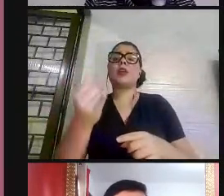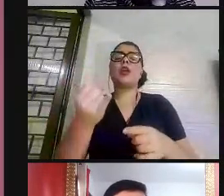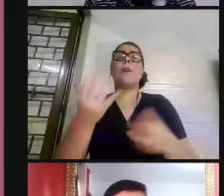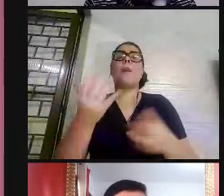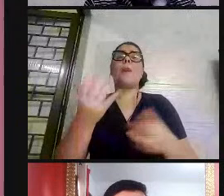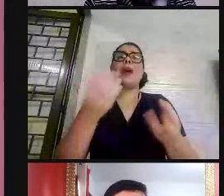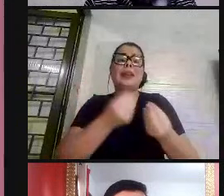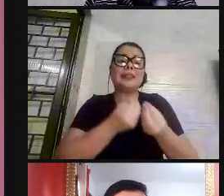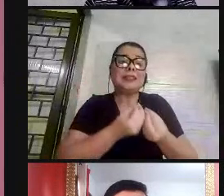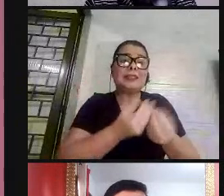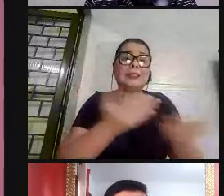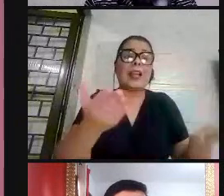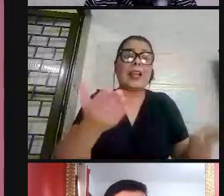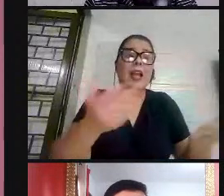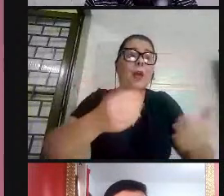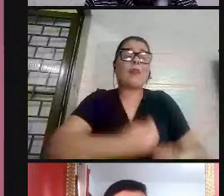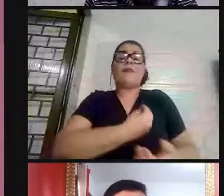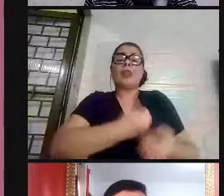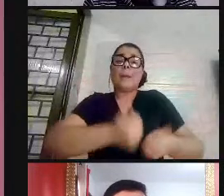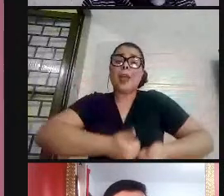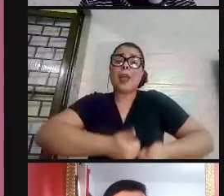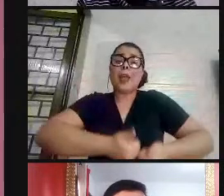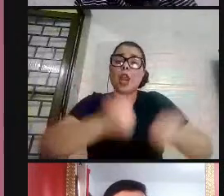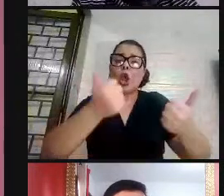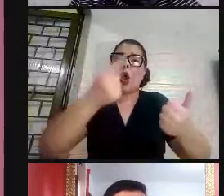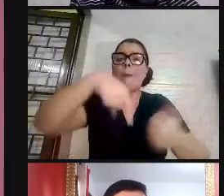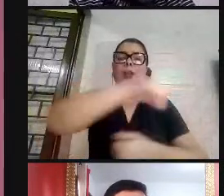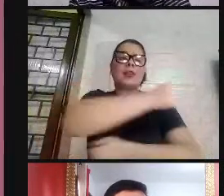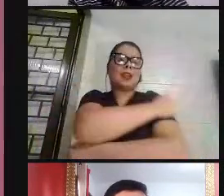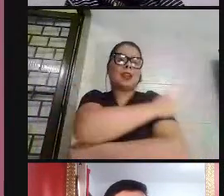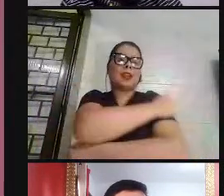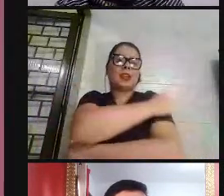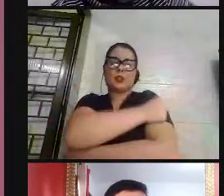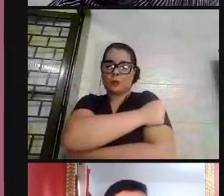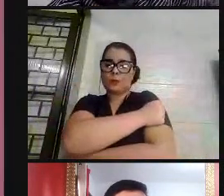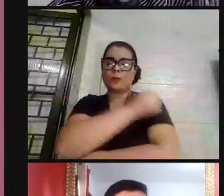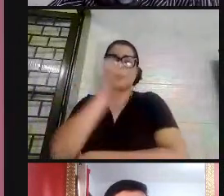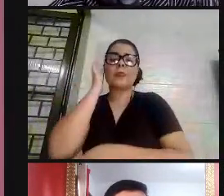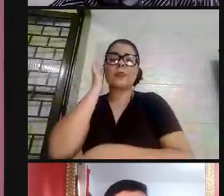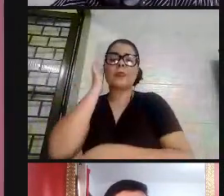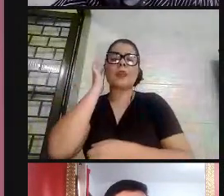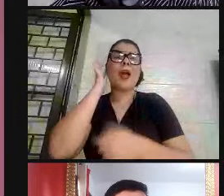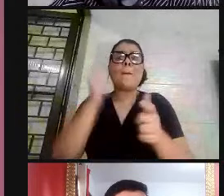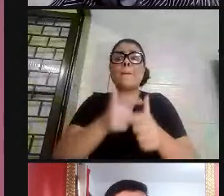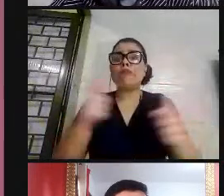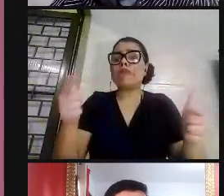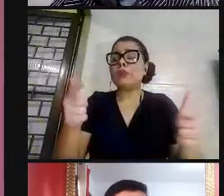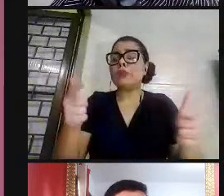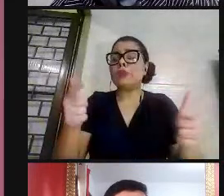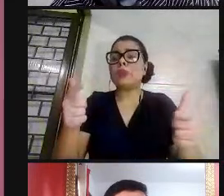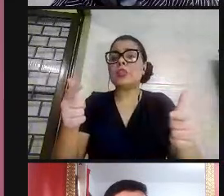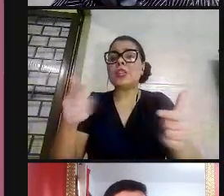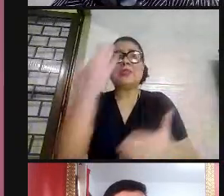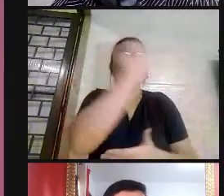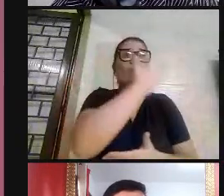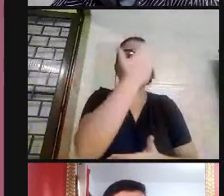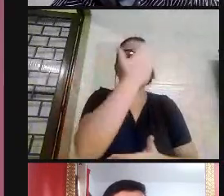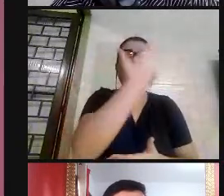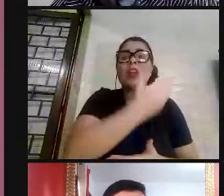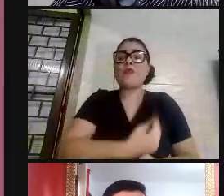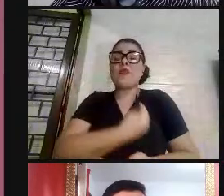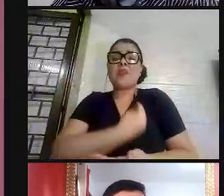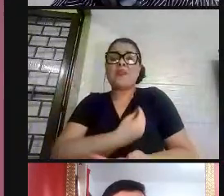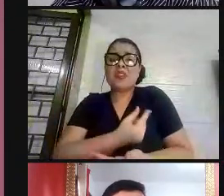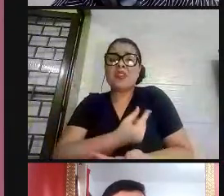esses alunos. E muitas são invisíveis, muitas vivem de